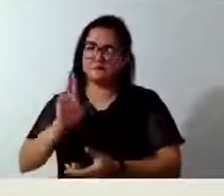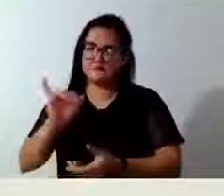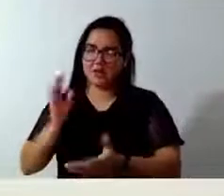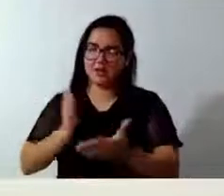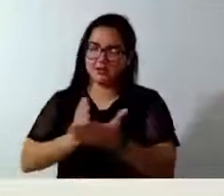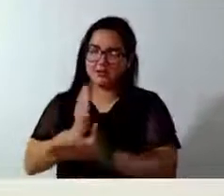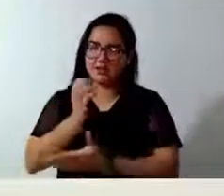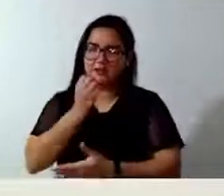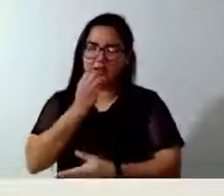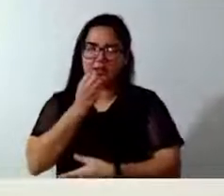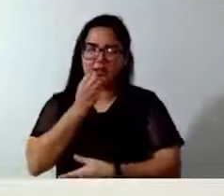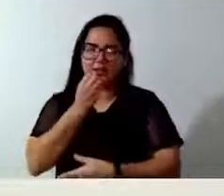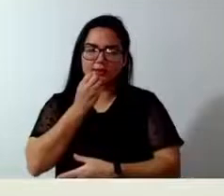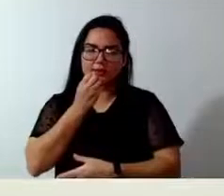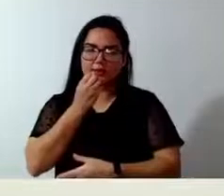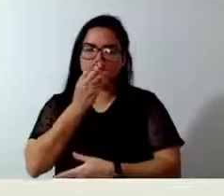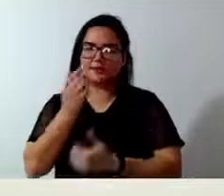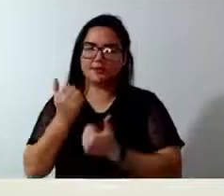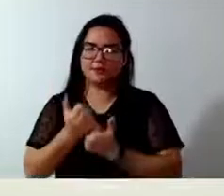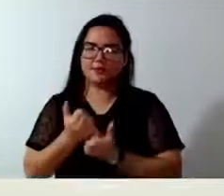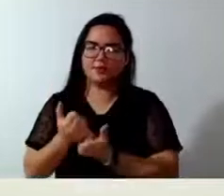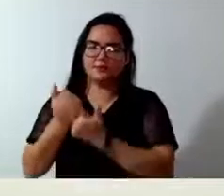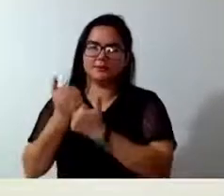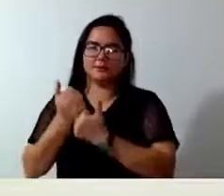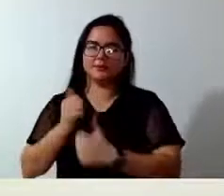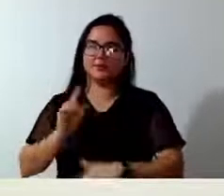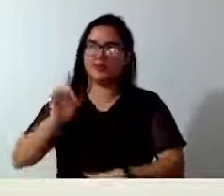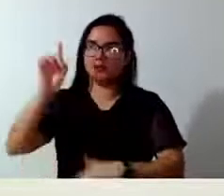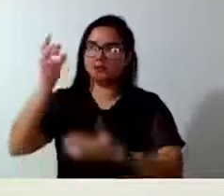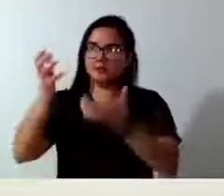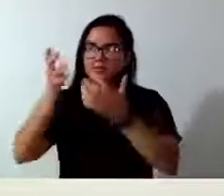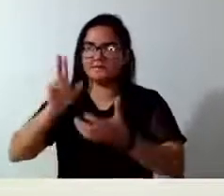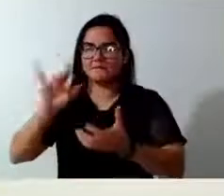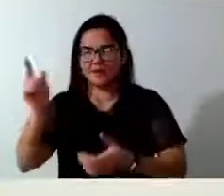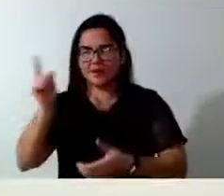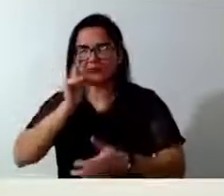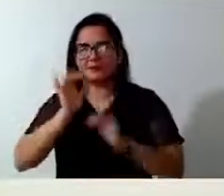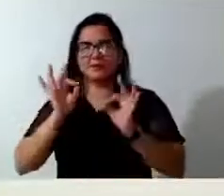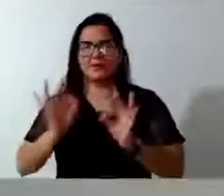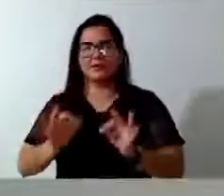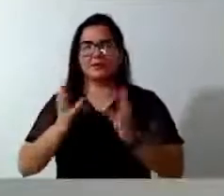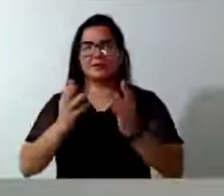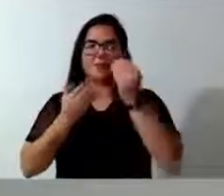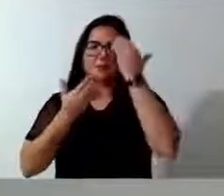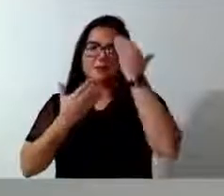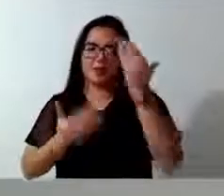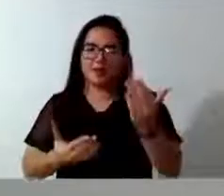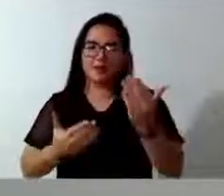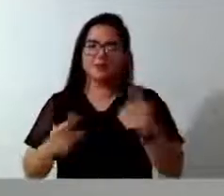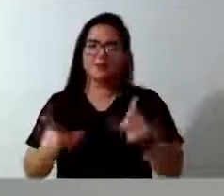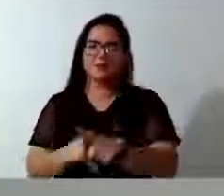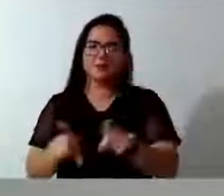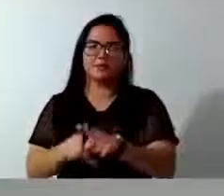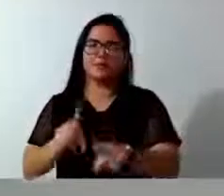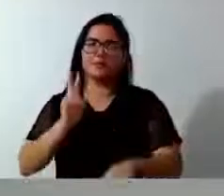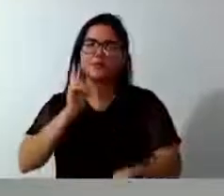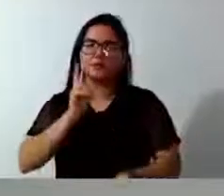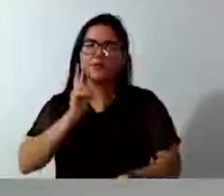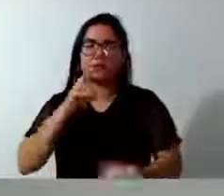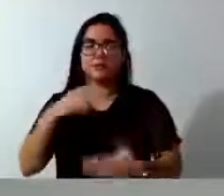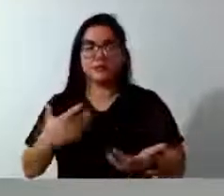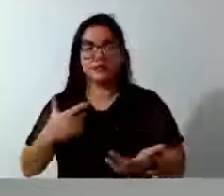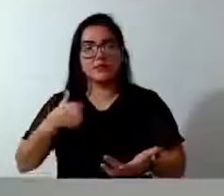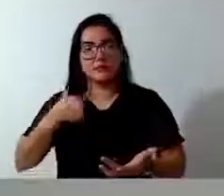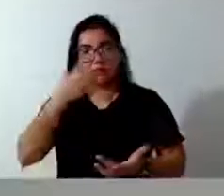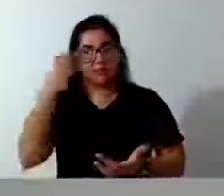Pode contar com o meu apoio. E, se Deus quiser, tudo vai dar certo. Muito obrigado, vereador. Obrigado pela parte, vereador. E não posso deixar de